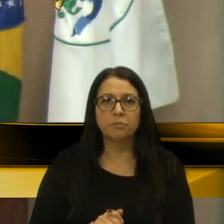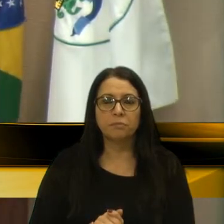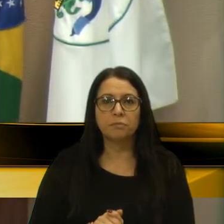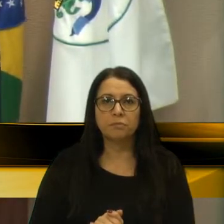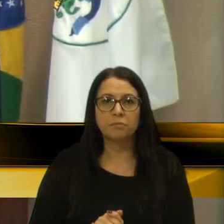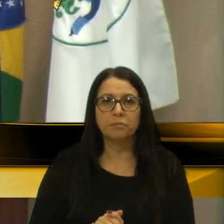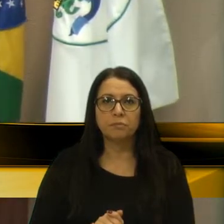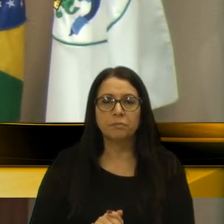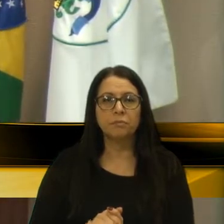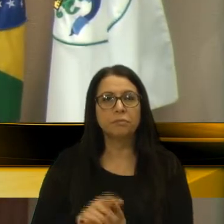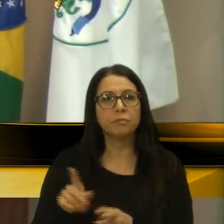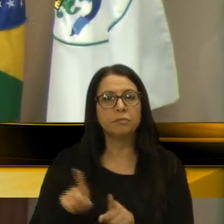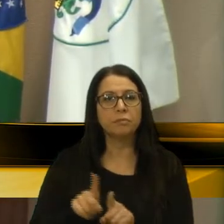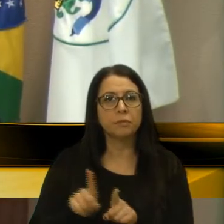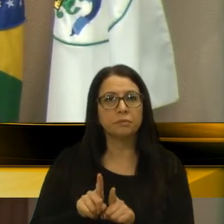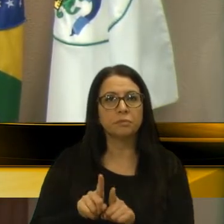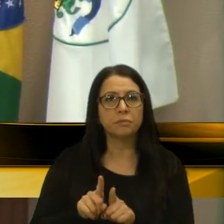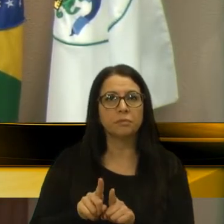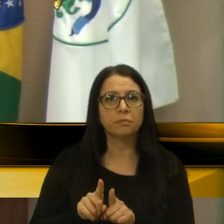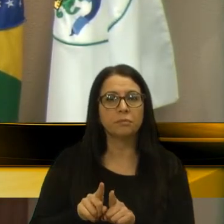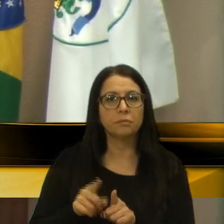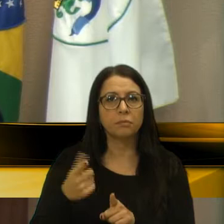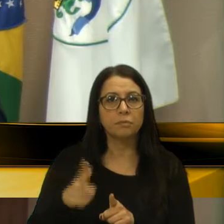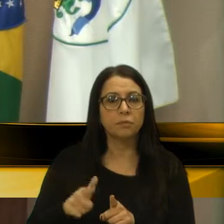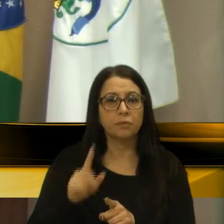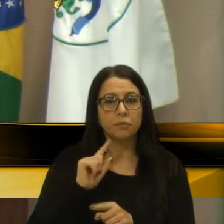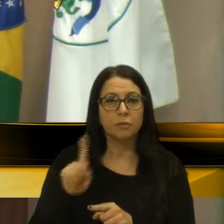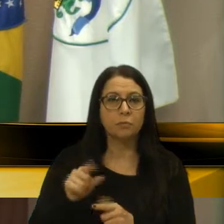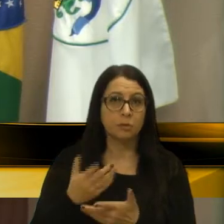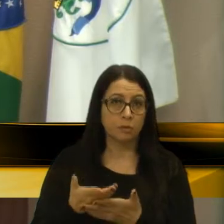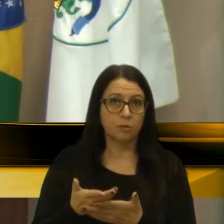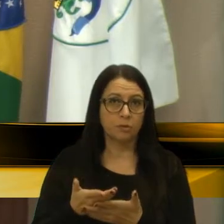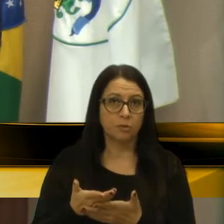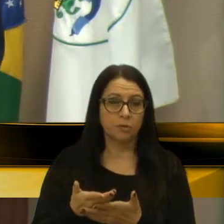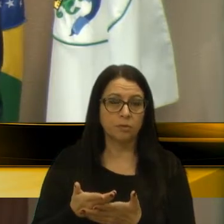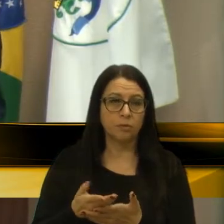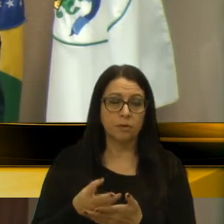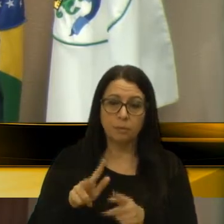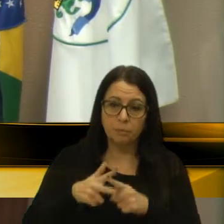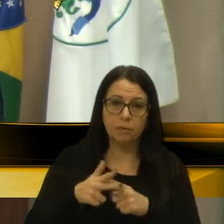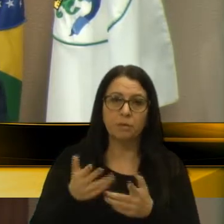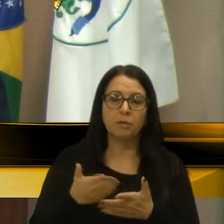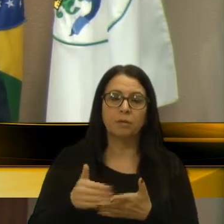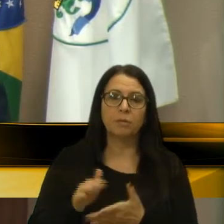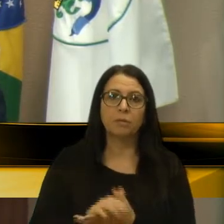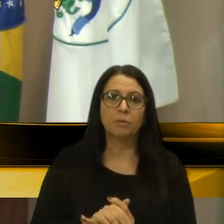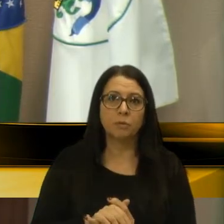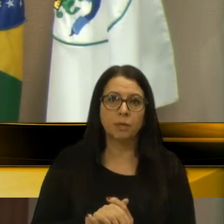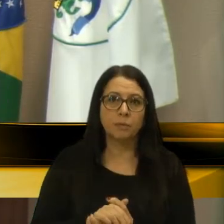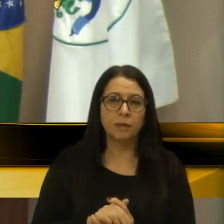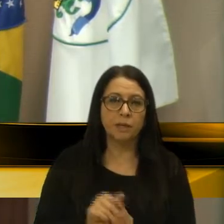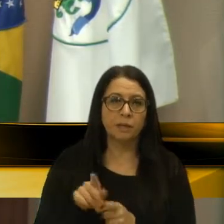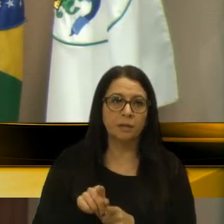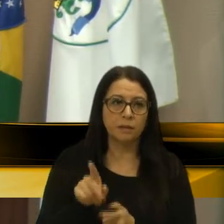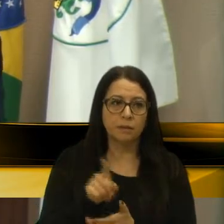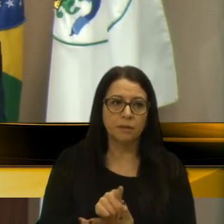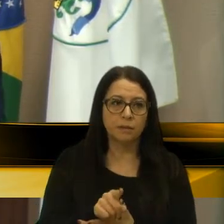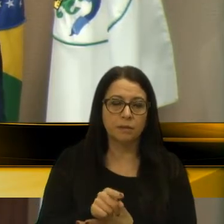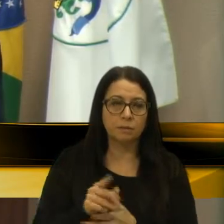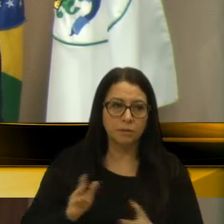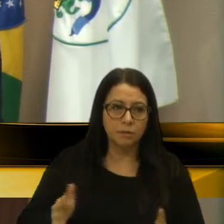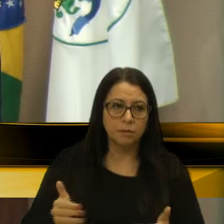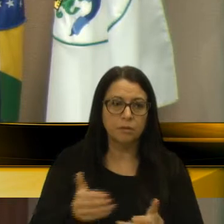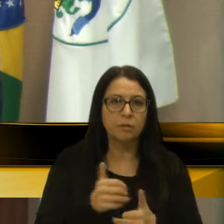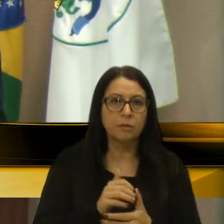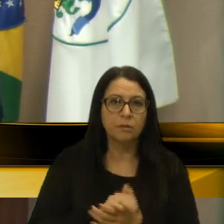que também, mais ou menos nesse sentido, que tem que se dar manutenção, tem que acolher esse nosso empresário,